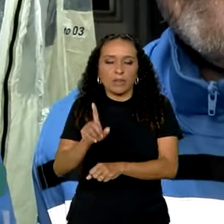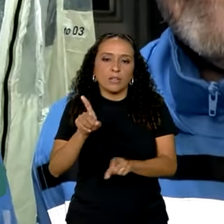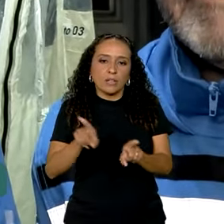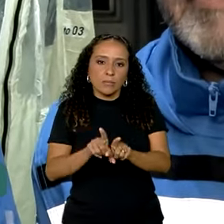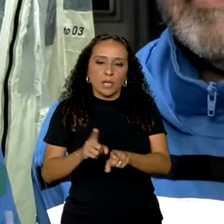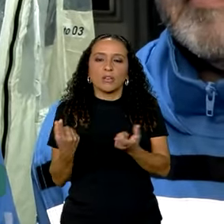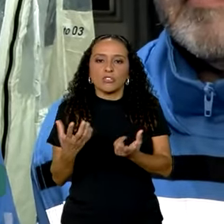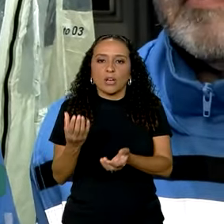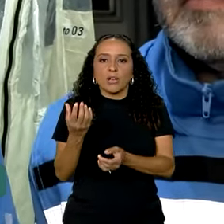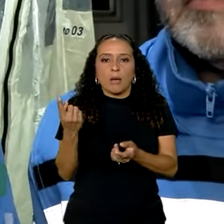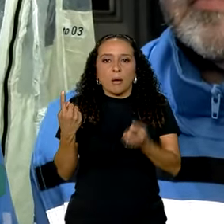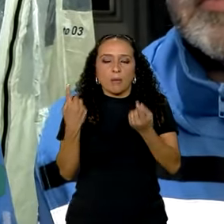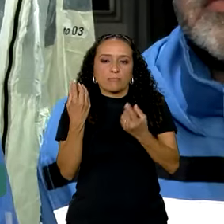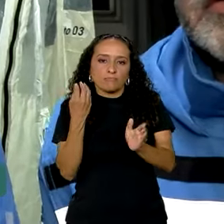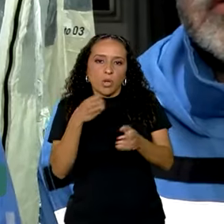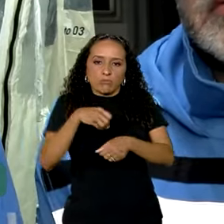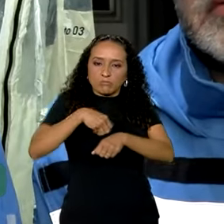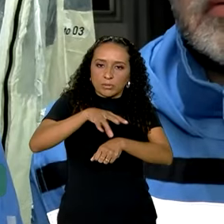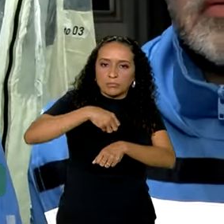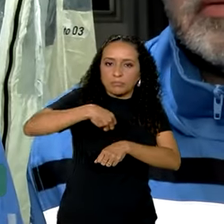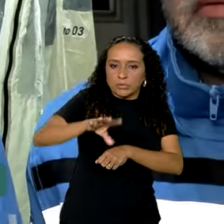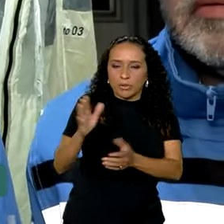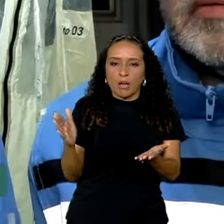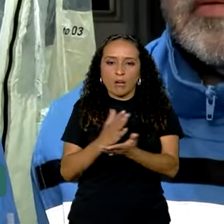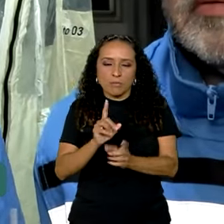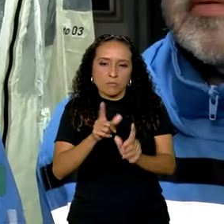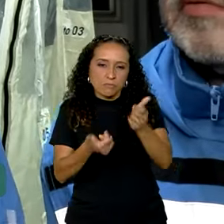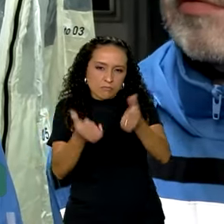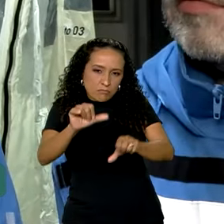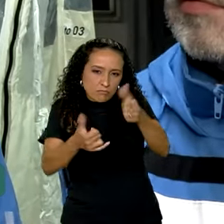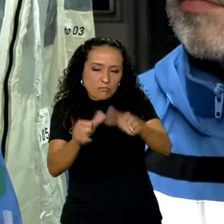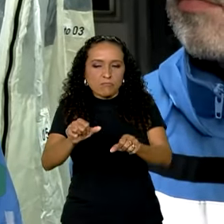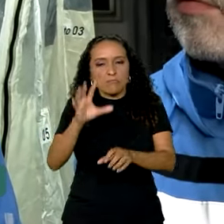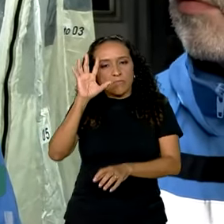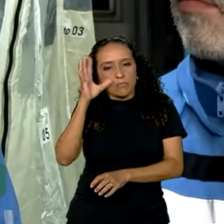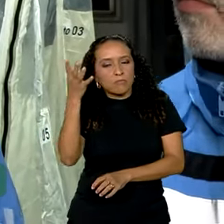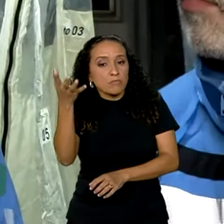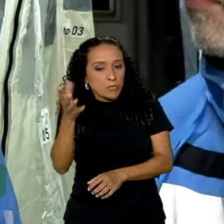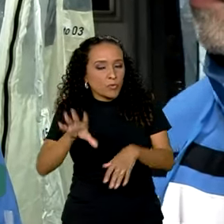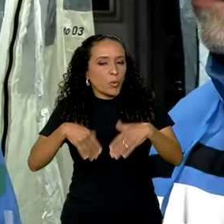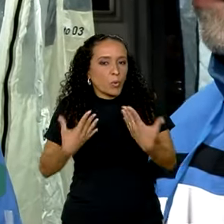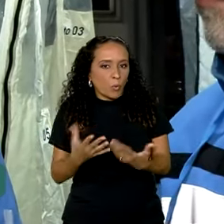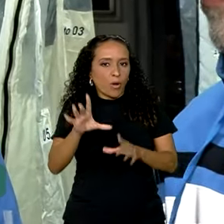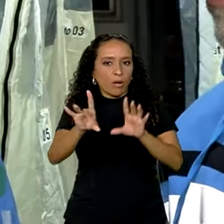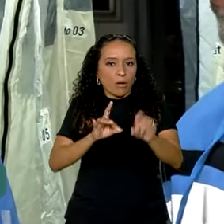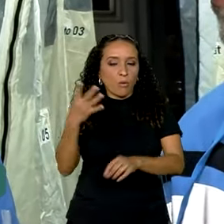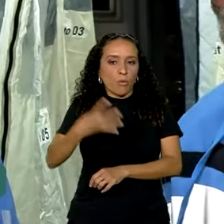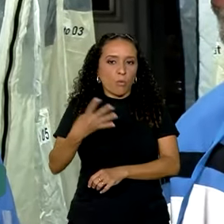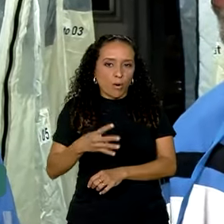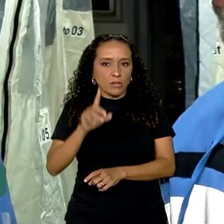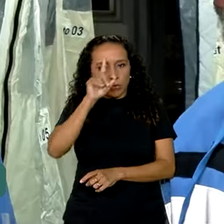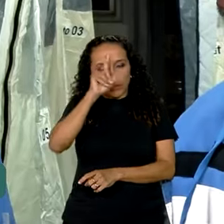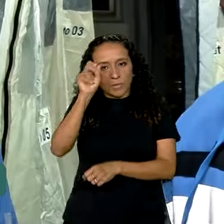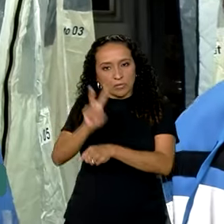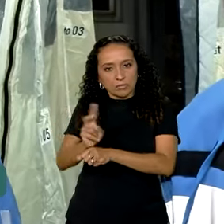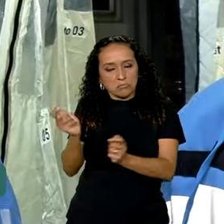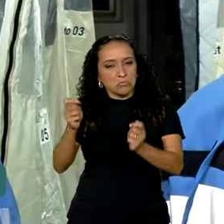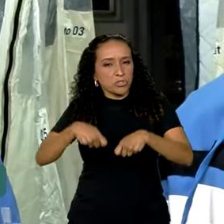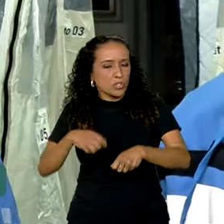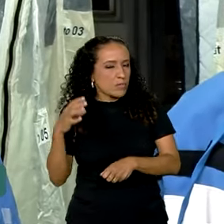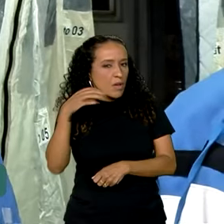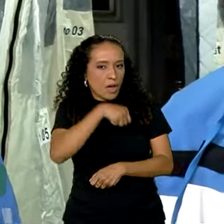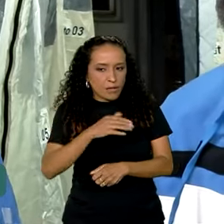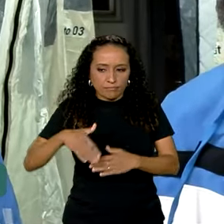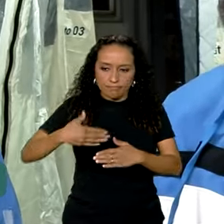colocadas algumas sugestões e, com base nessas sugestões, estamos fechando a definição para esse quarto hospital de campanha, assim que possível,